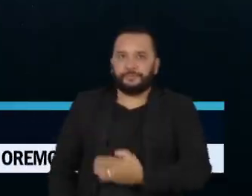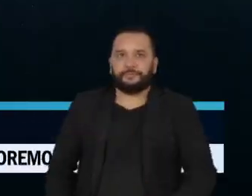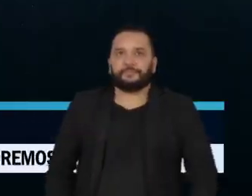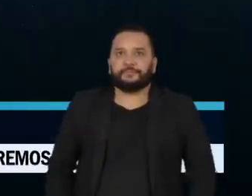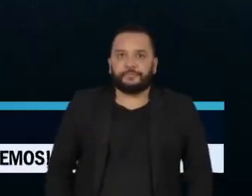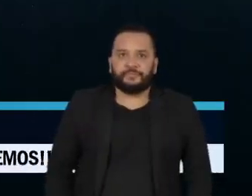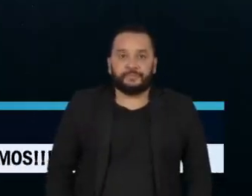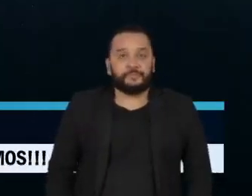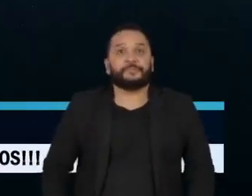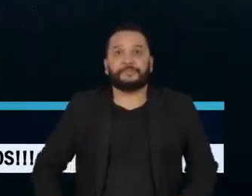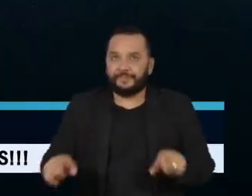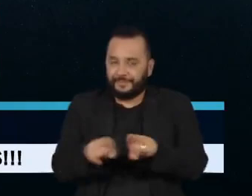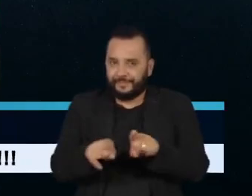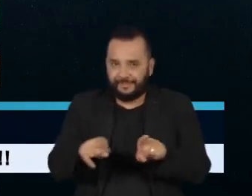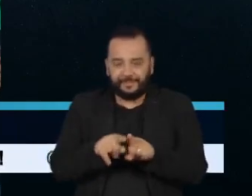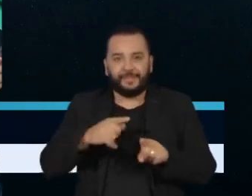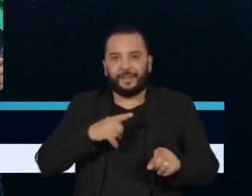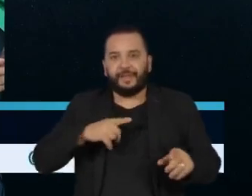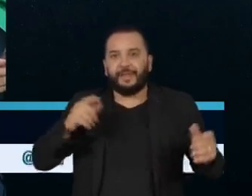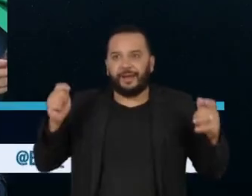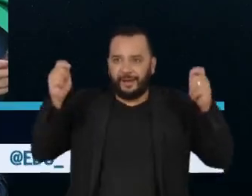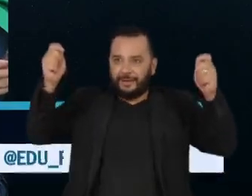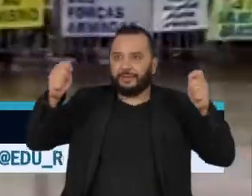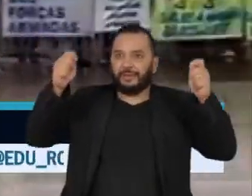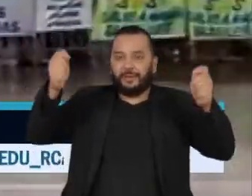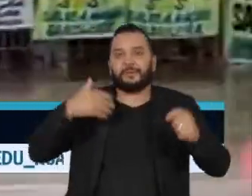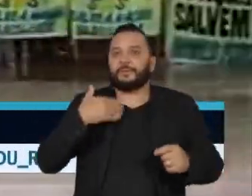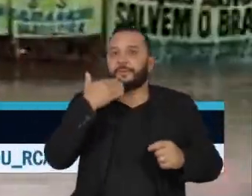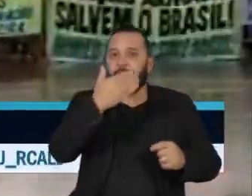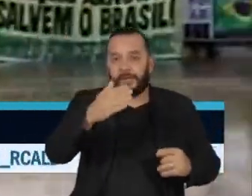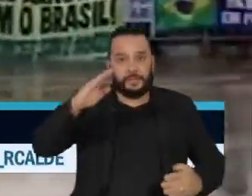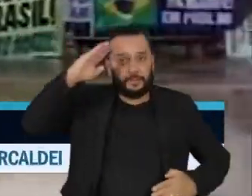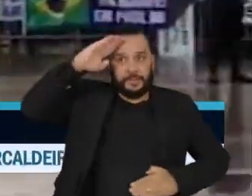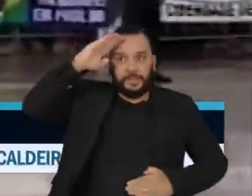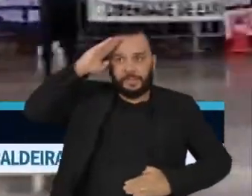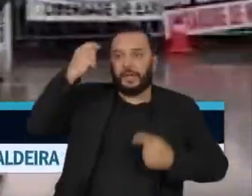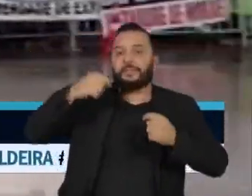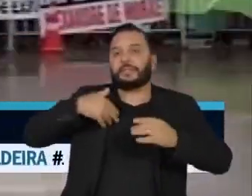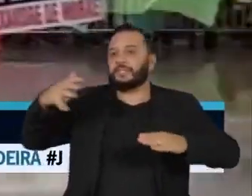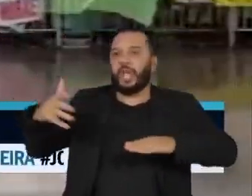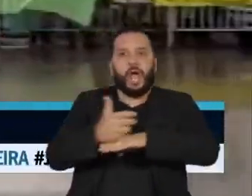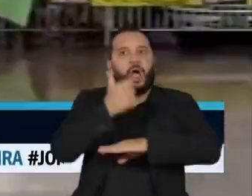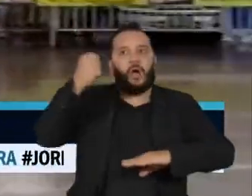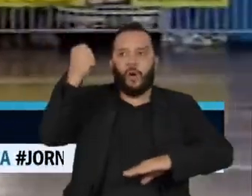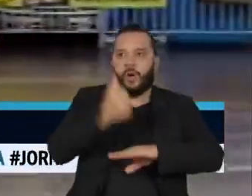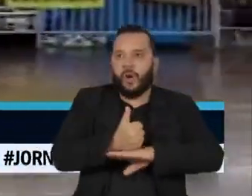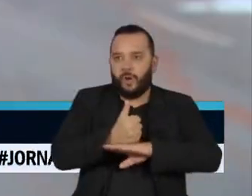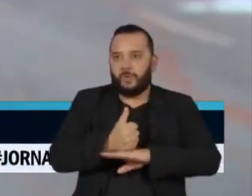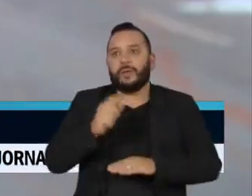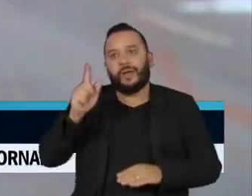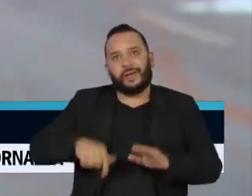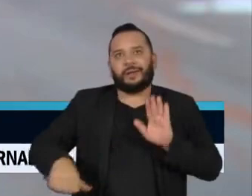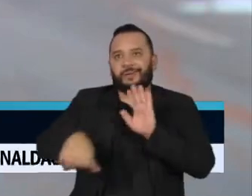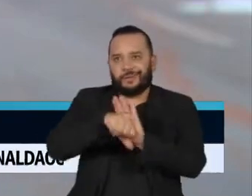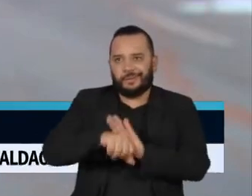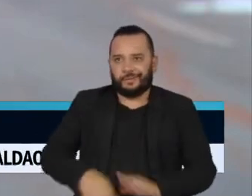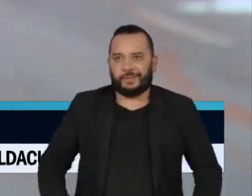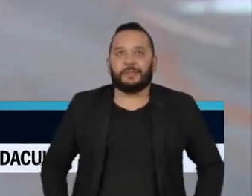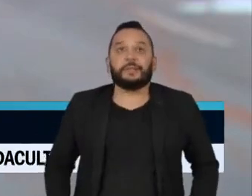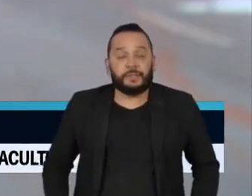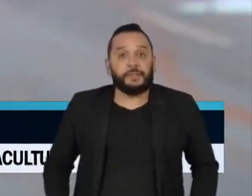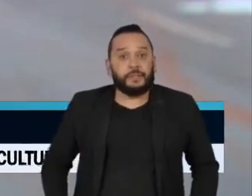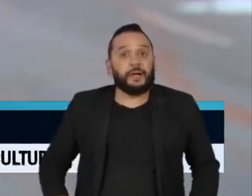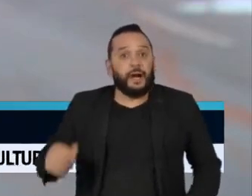Há inclusive cartazes que pedem aos militares que promovam um golpe de Estado, o que é crime. As caravanas